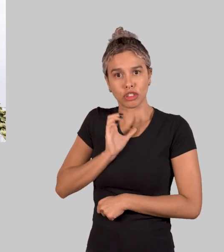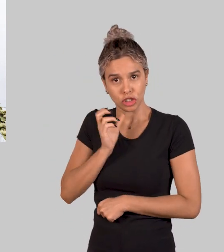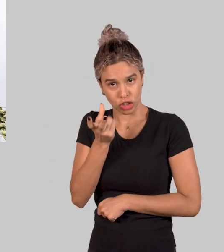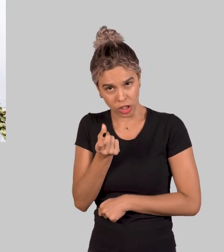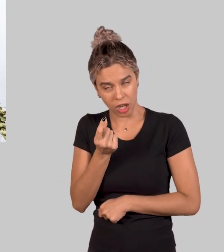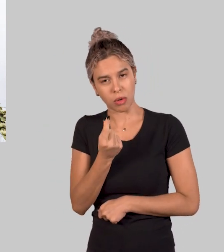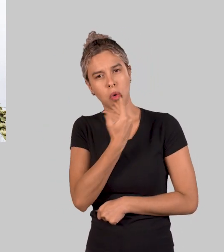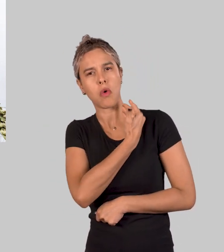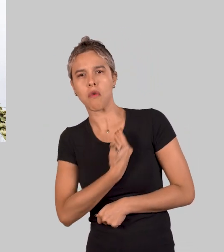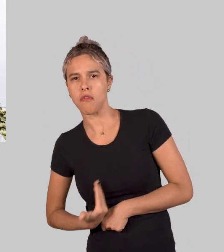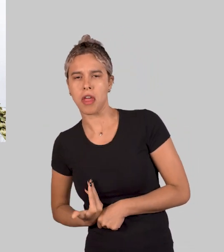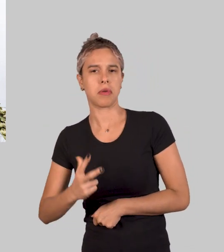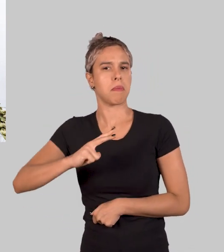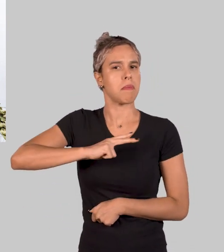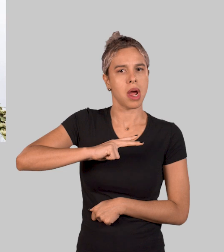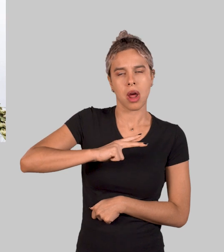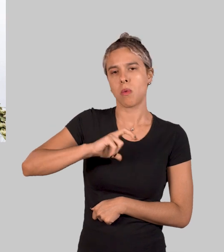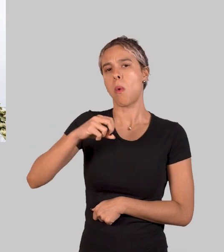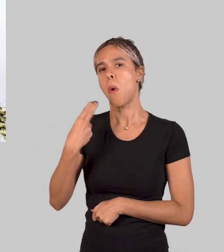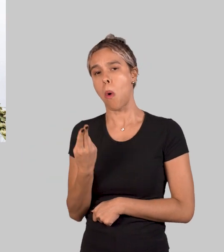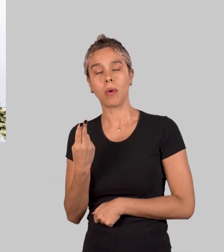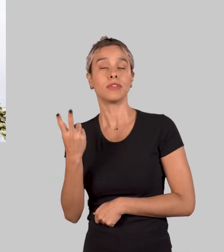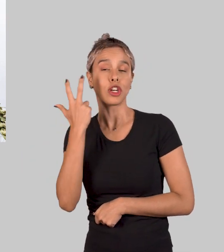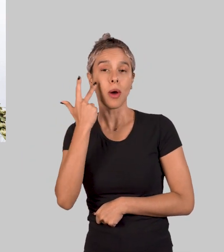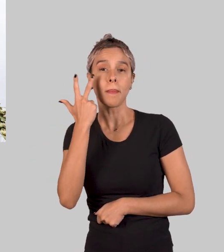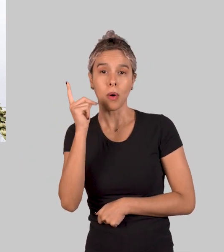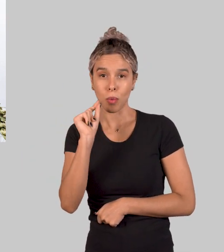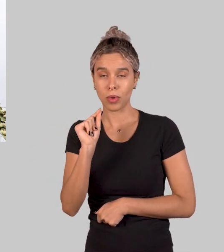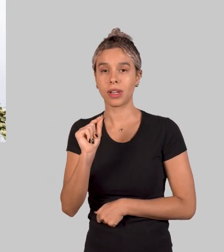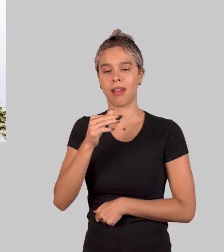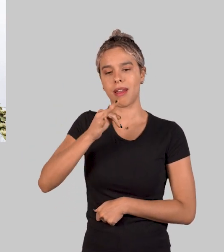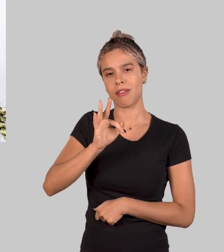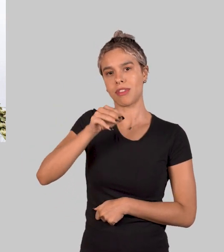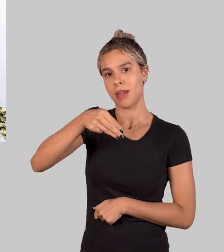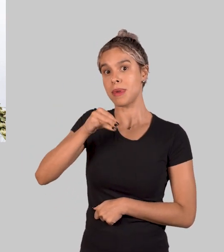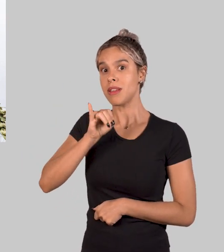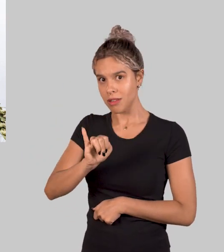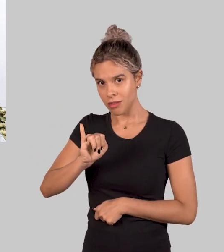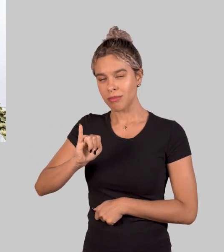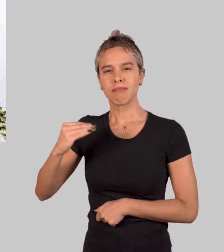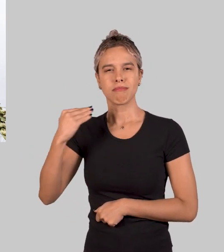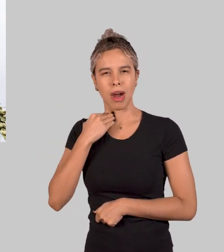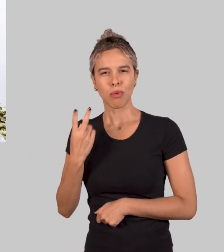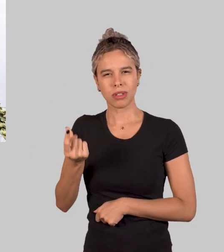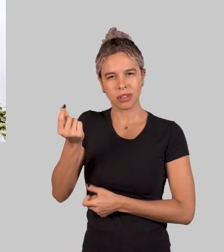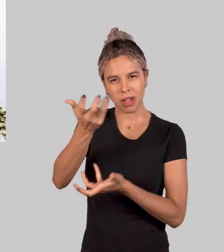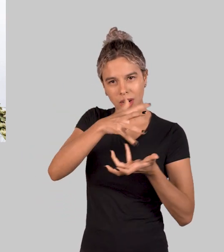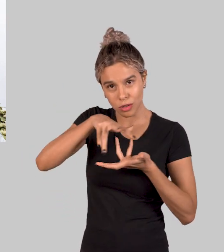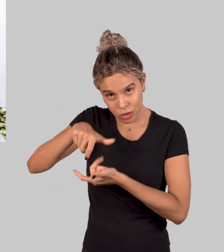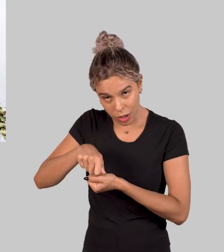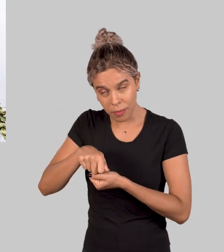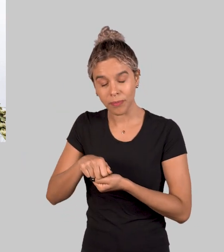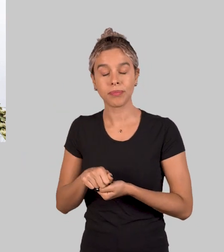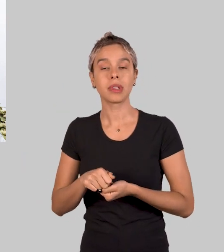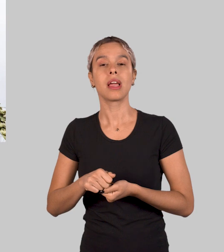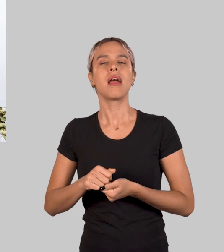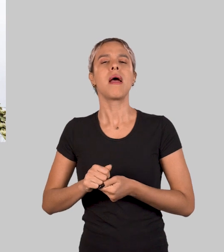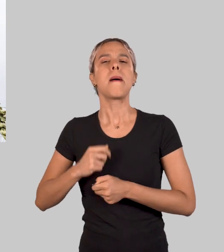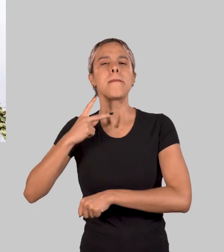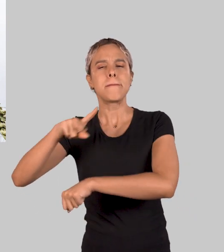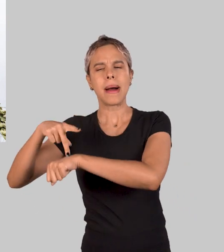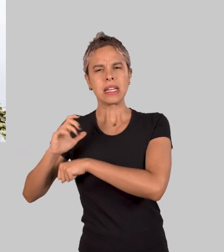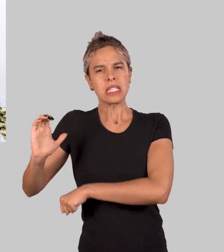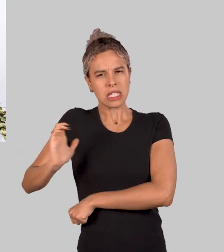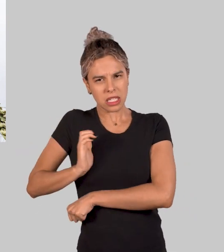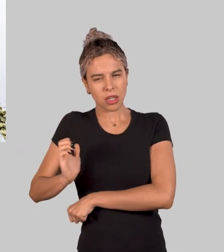exterior, com outros governos, bancos privados, ou, mais comumente, com fundo monetário internacional. Geralmente, os credores